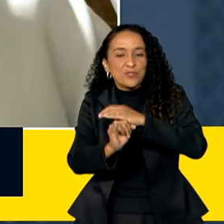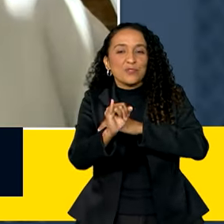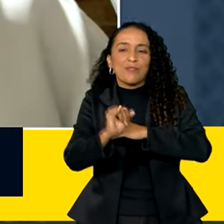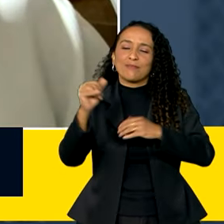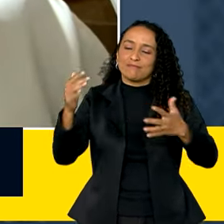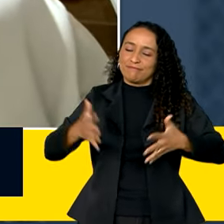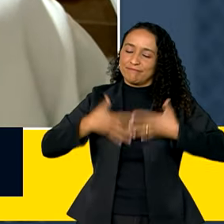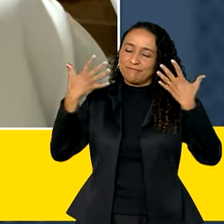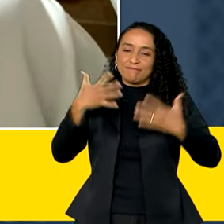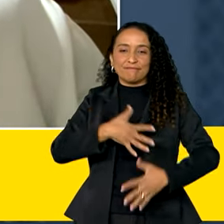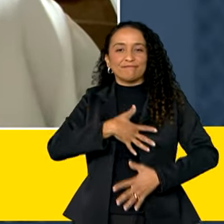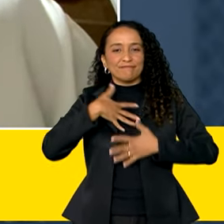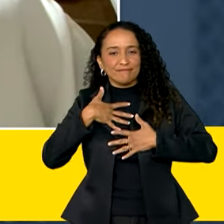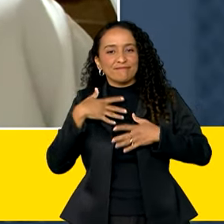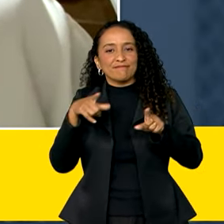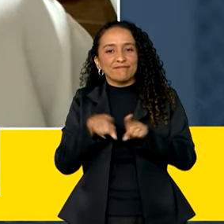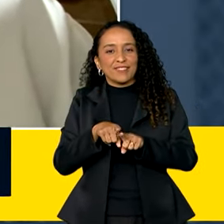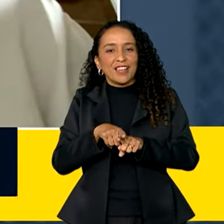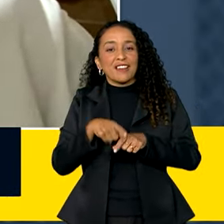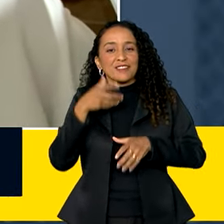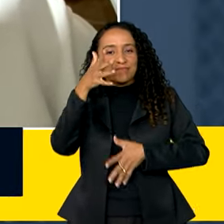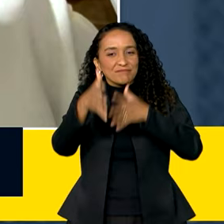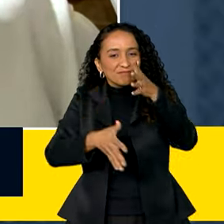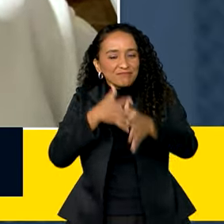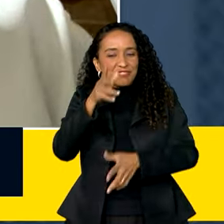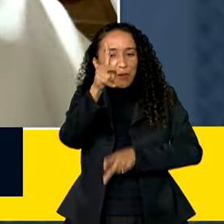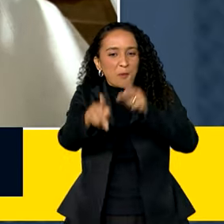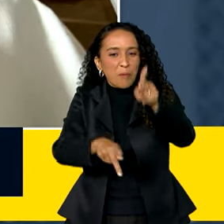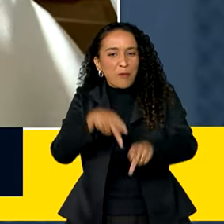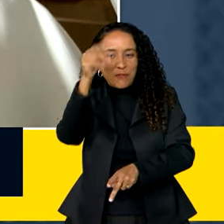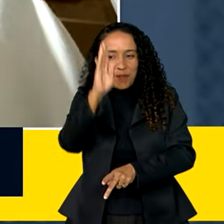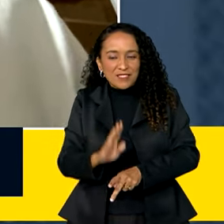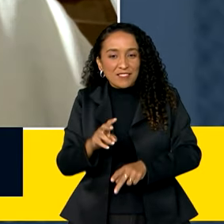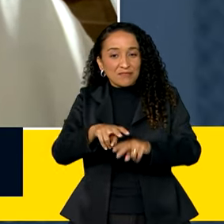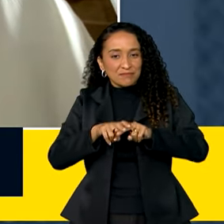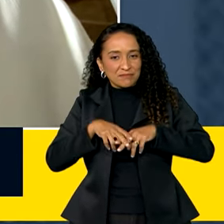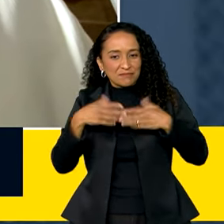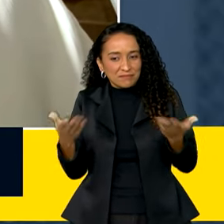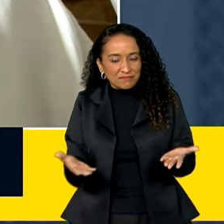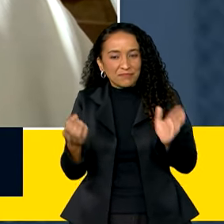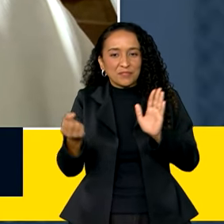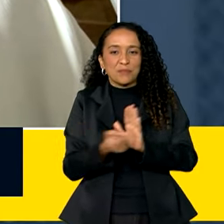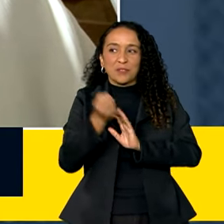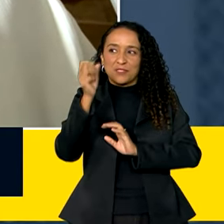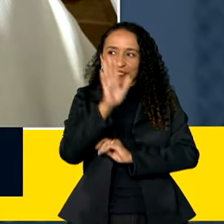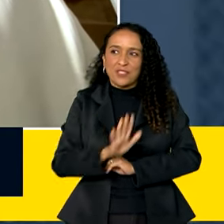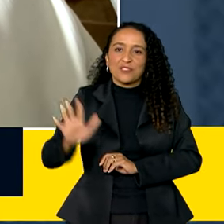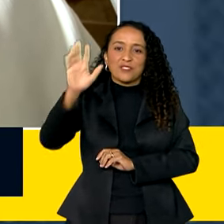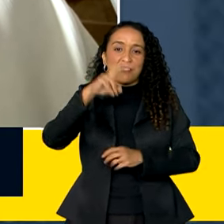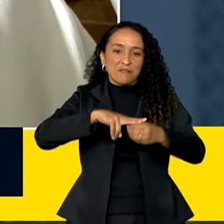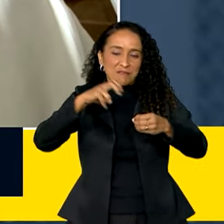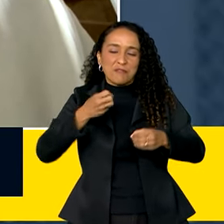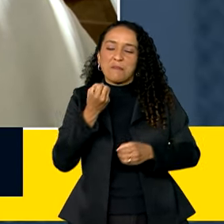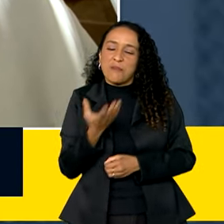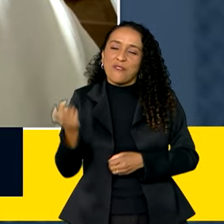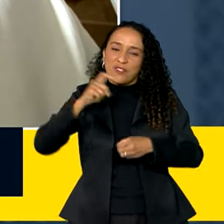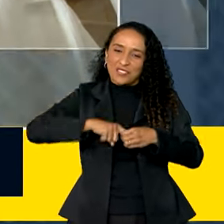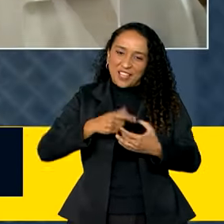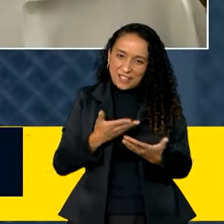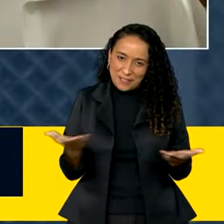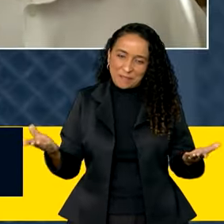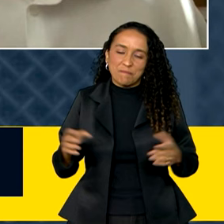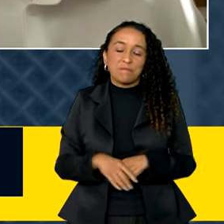alegria e uma honra poder estar falando com o povo brasileiro através desse patrimônio nacional que é a Voz do Brasil. É sempre bom voltar aqui.